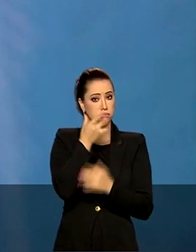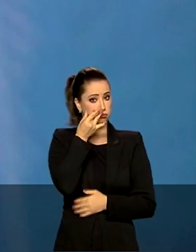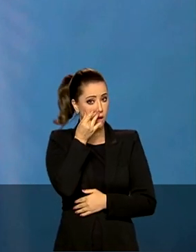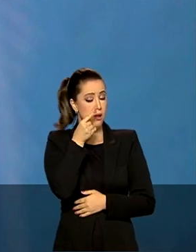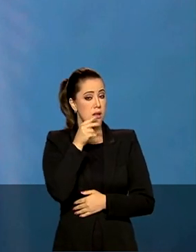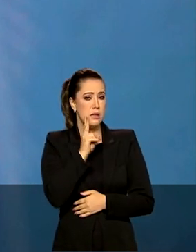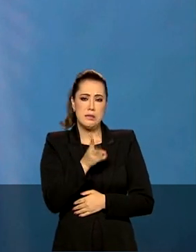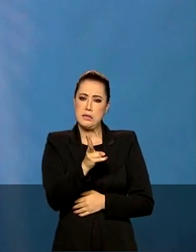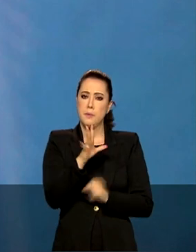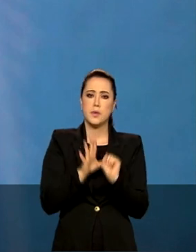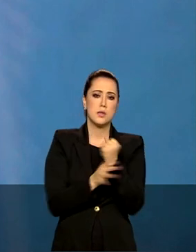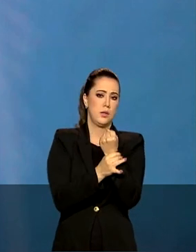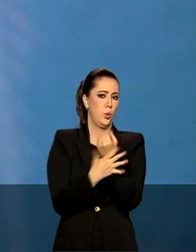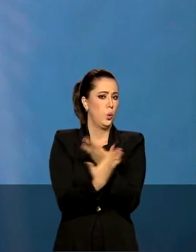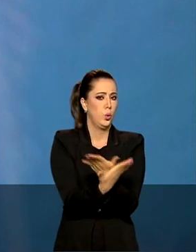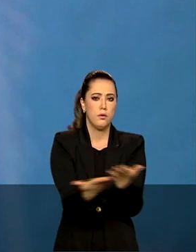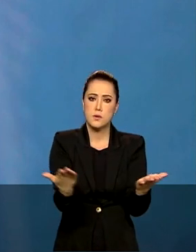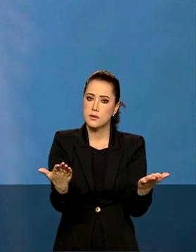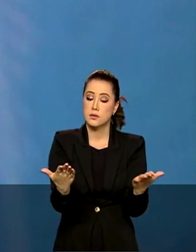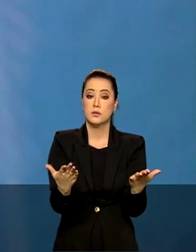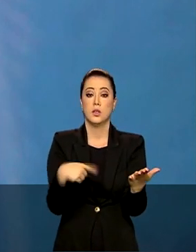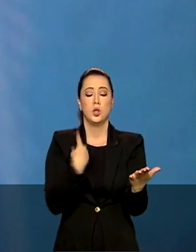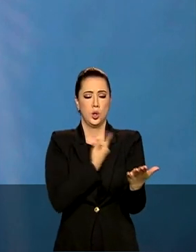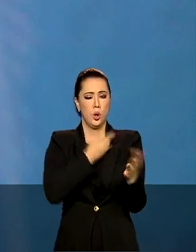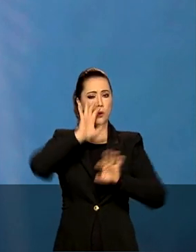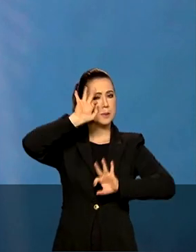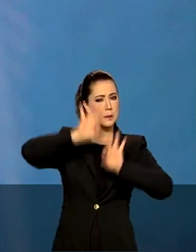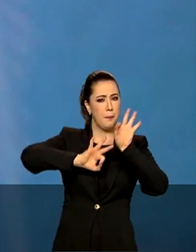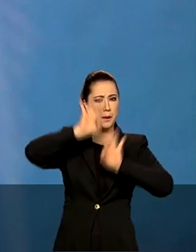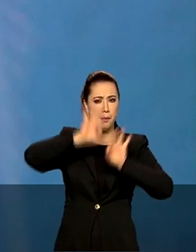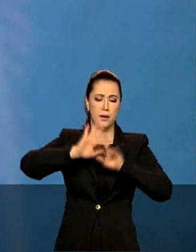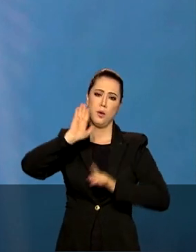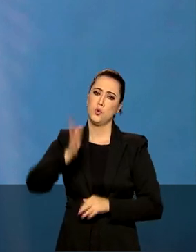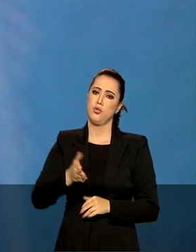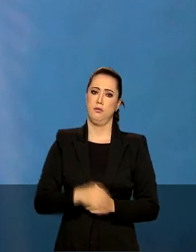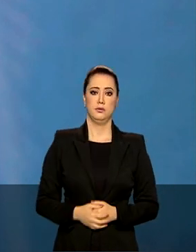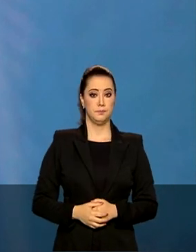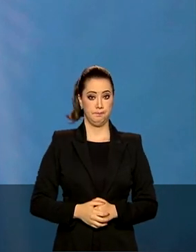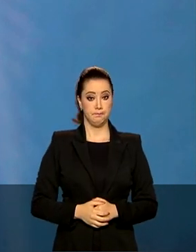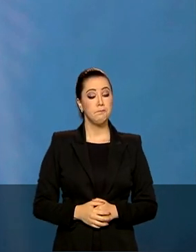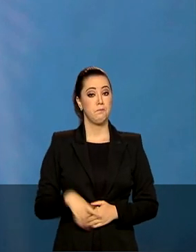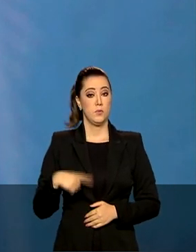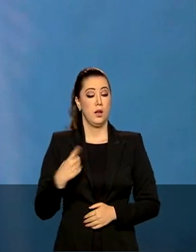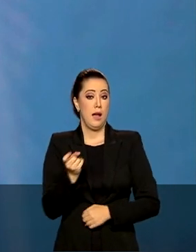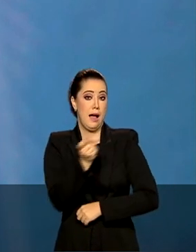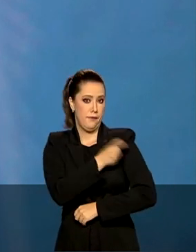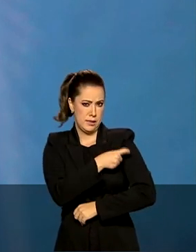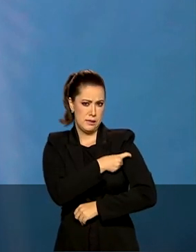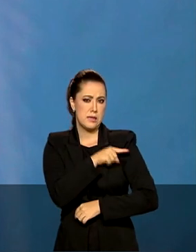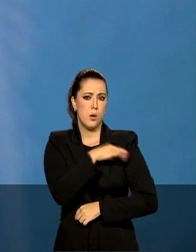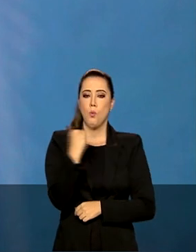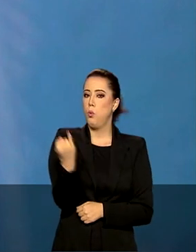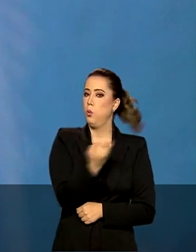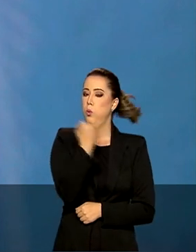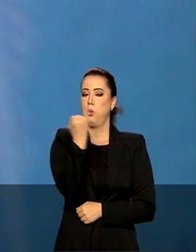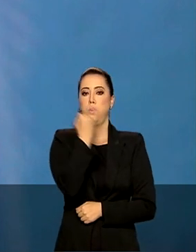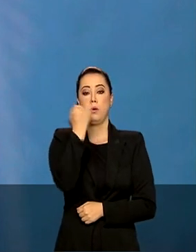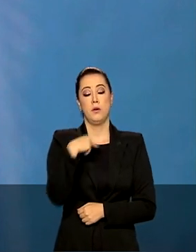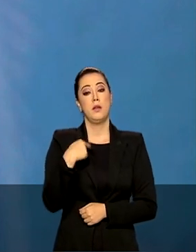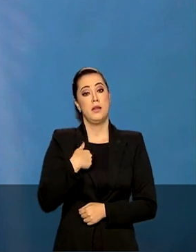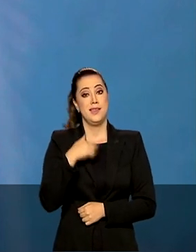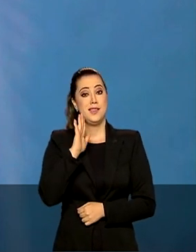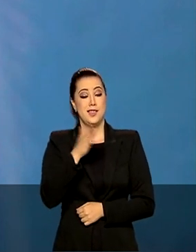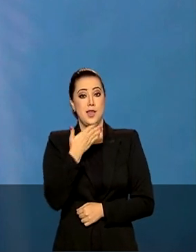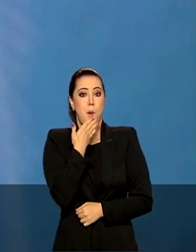para todos vocês. Estamos preparados. A vacinação é importante e eu